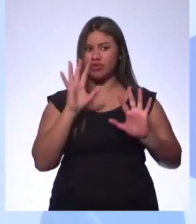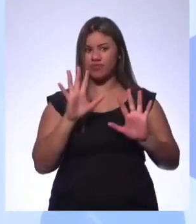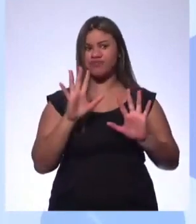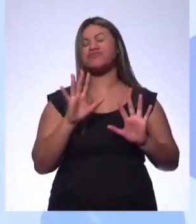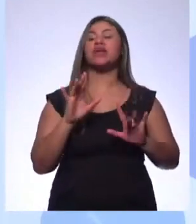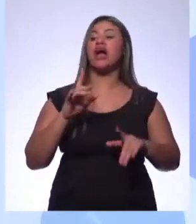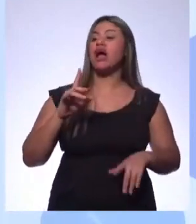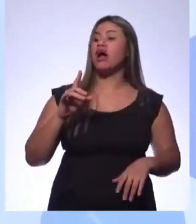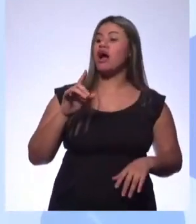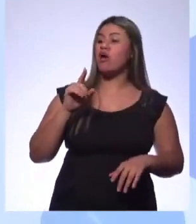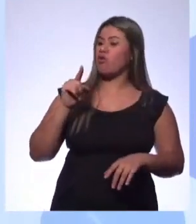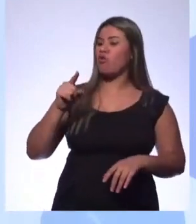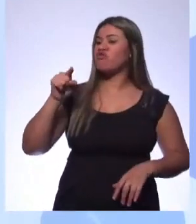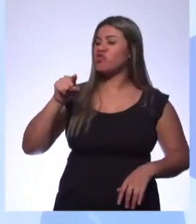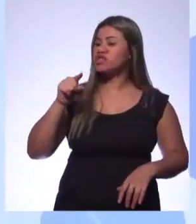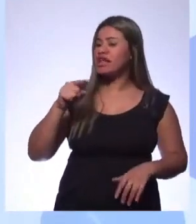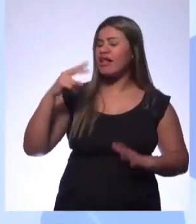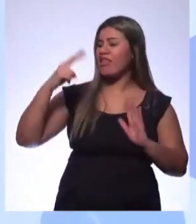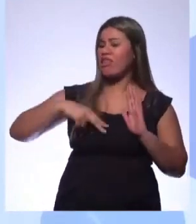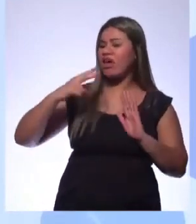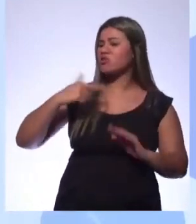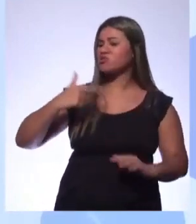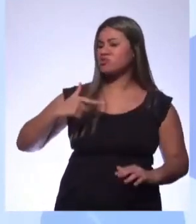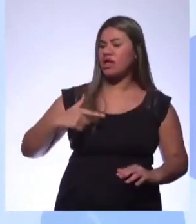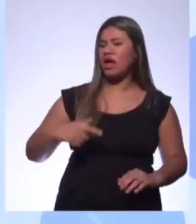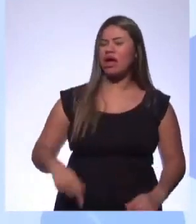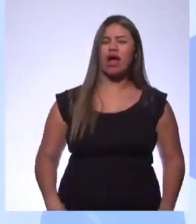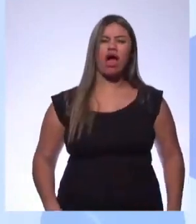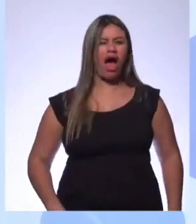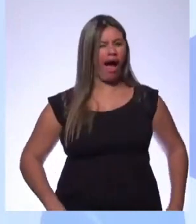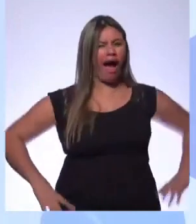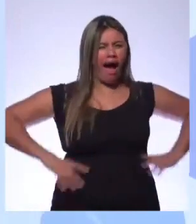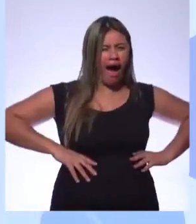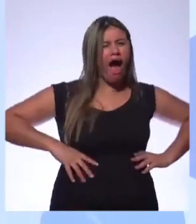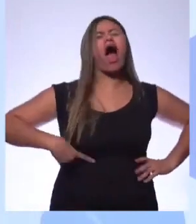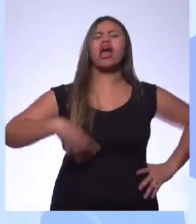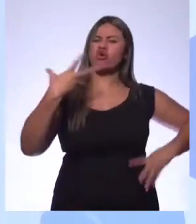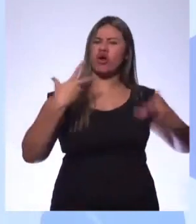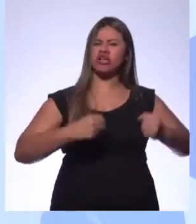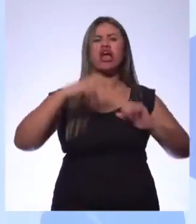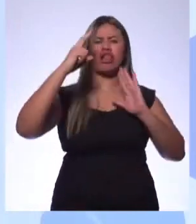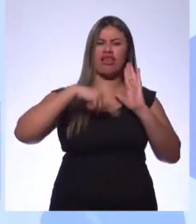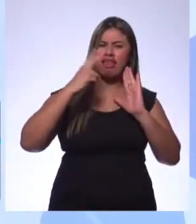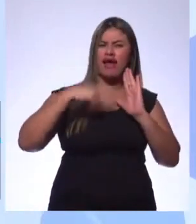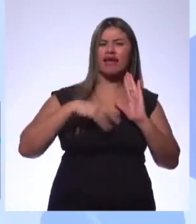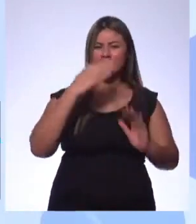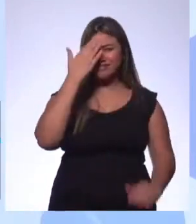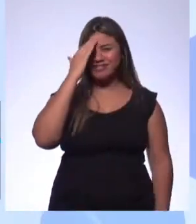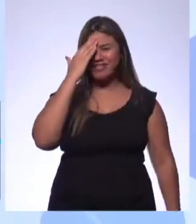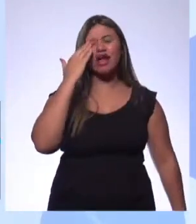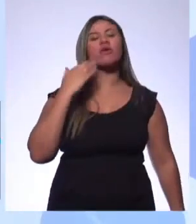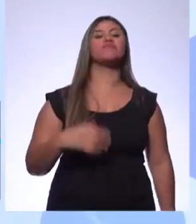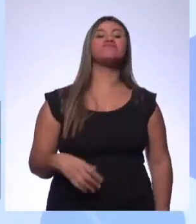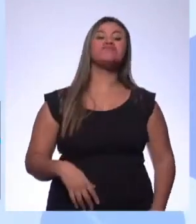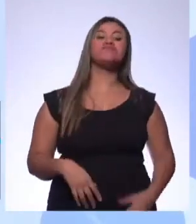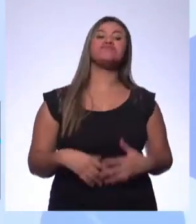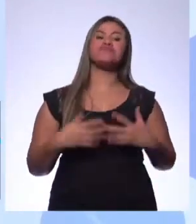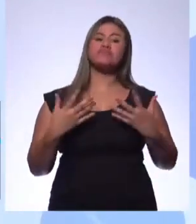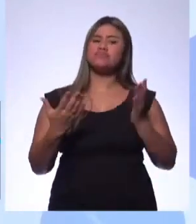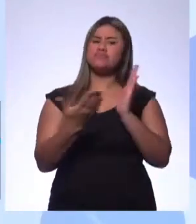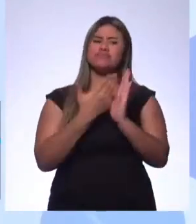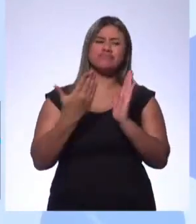você disse à pessoa, você não vai ler, talvez isso incentiva a pessoa a ler o livro, um livro como o Eclis da Cunha, os Sertões, é um livro